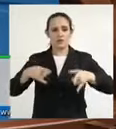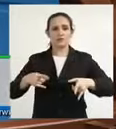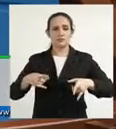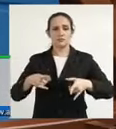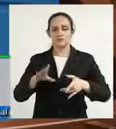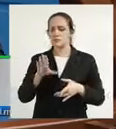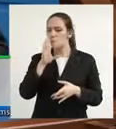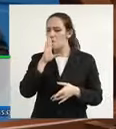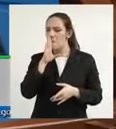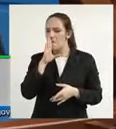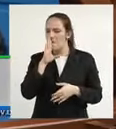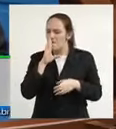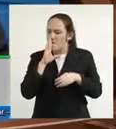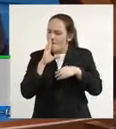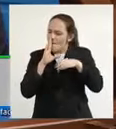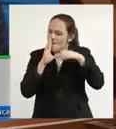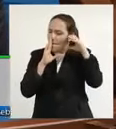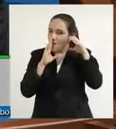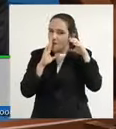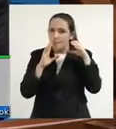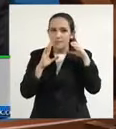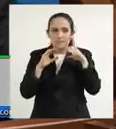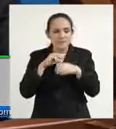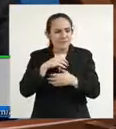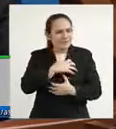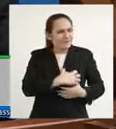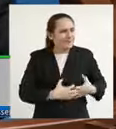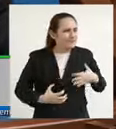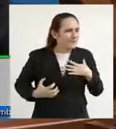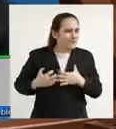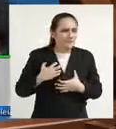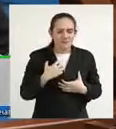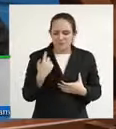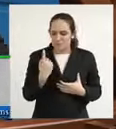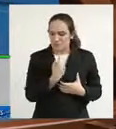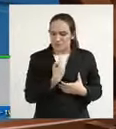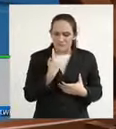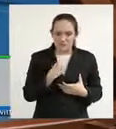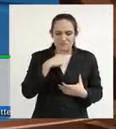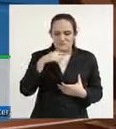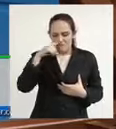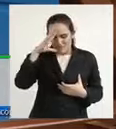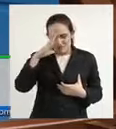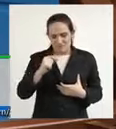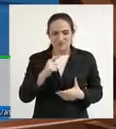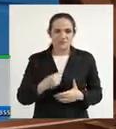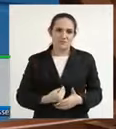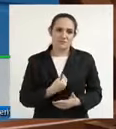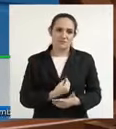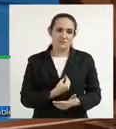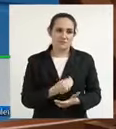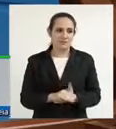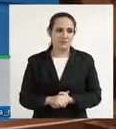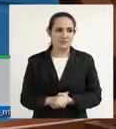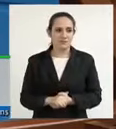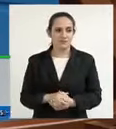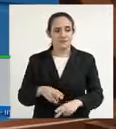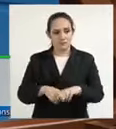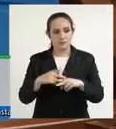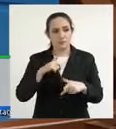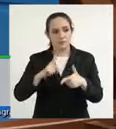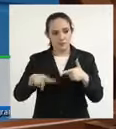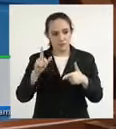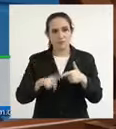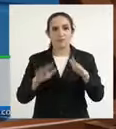vez mais, e vivendo os dilemas de maneira solitária. E aí, vem os problemas nas famílias.